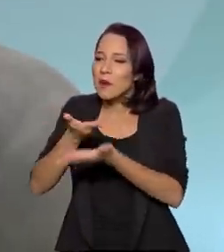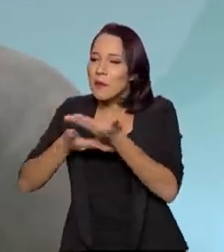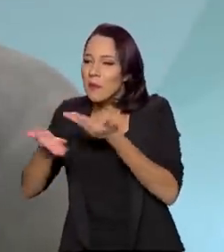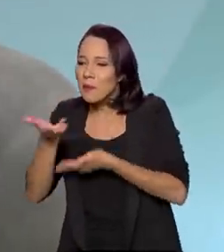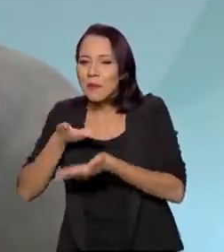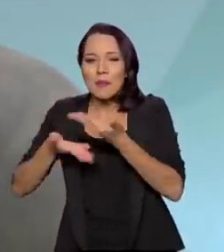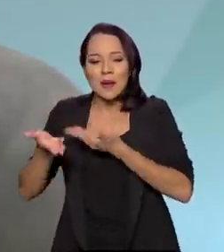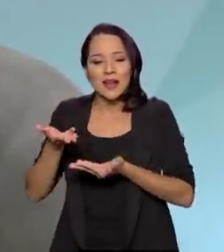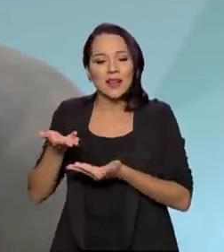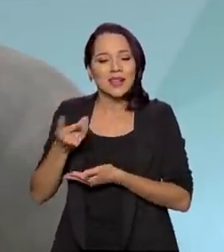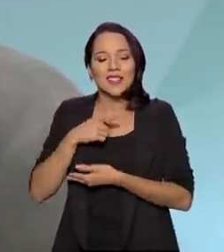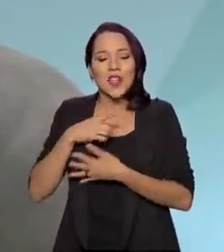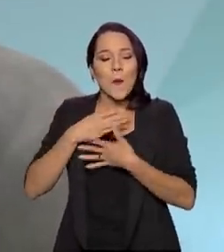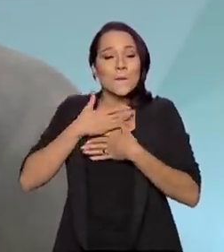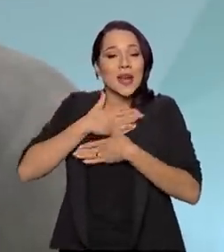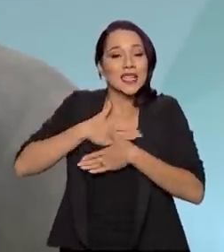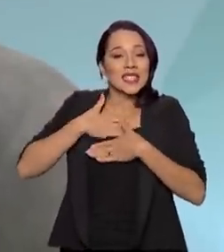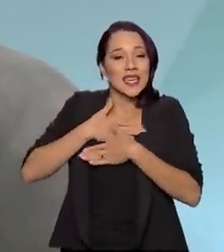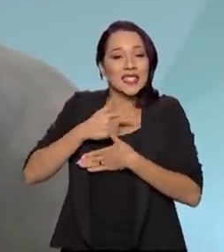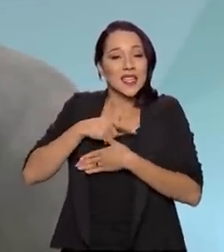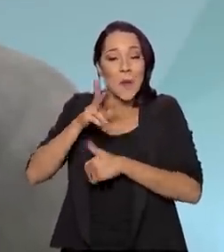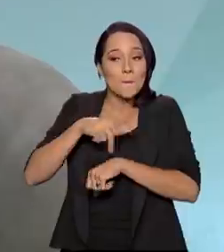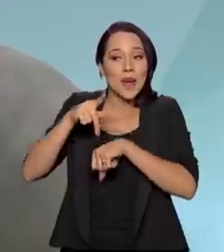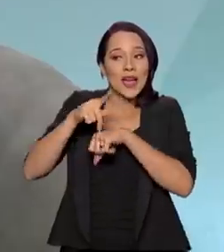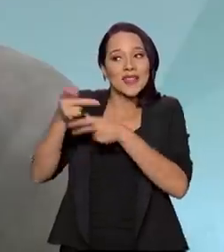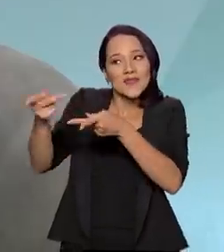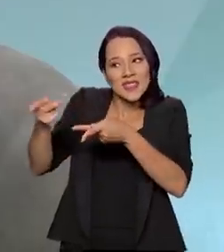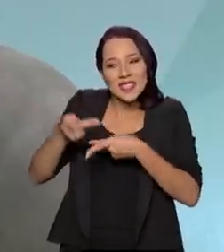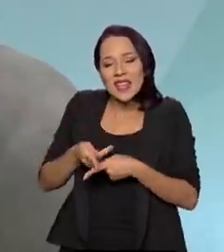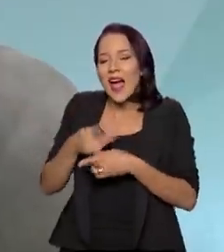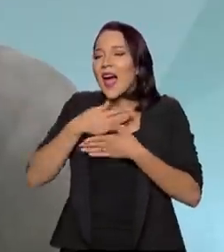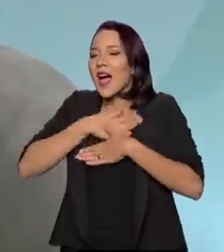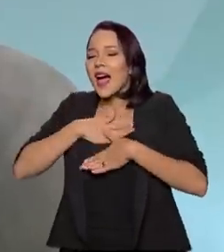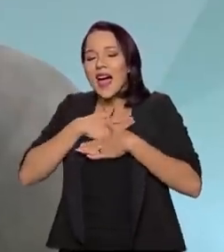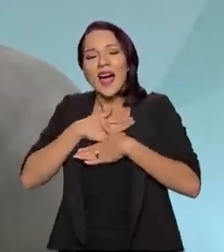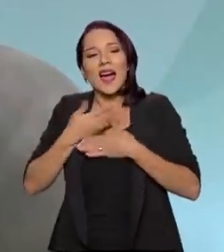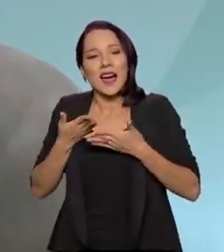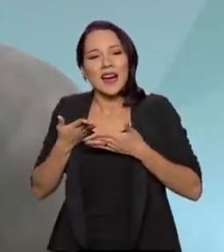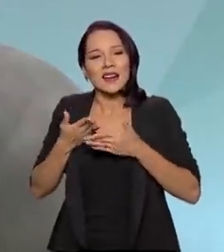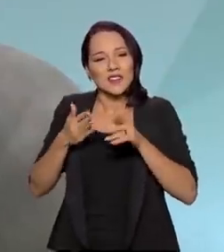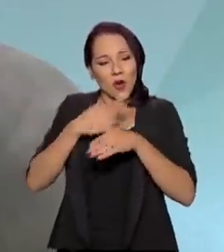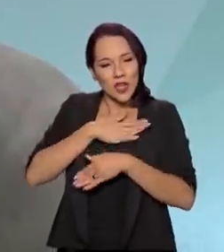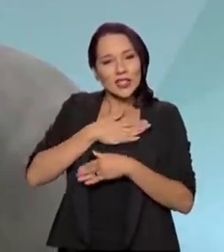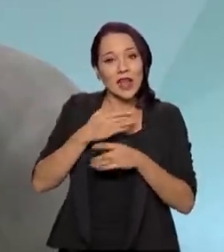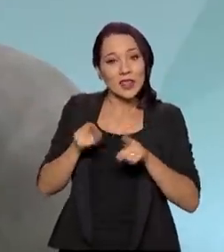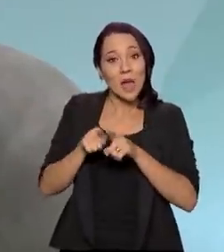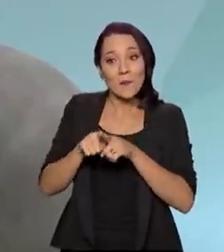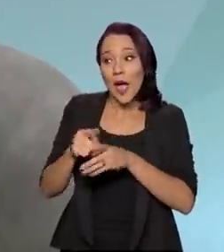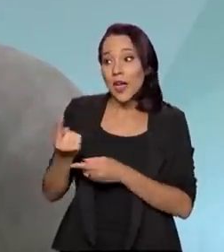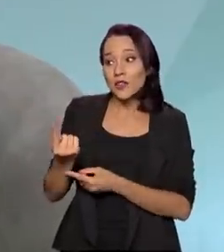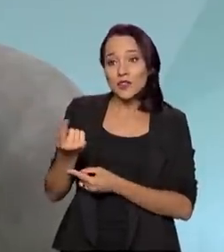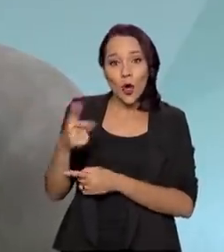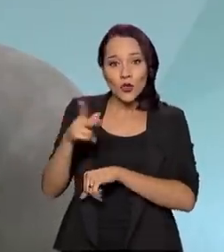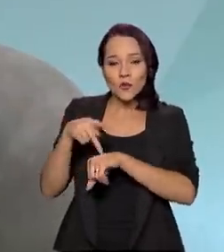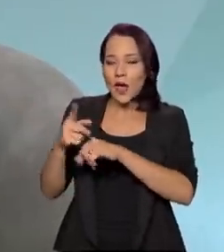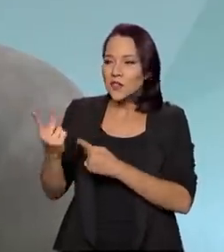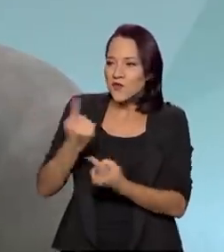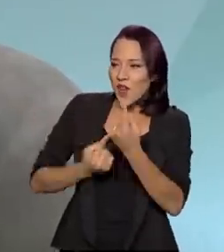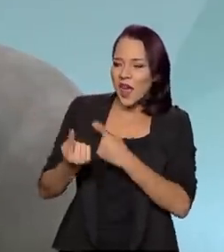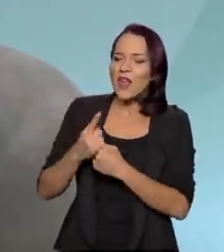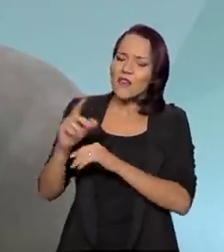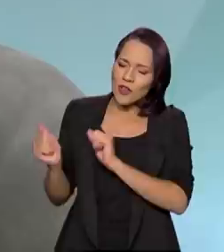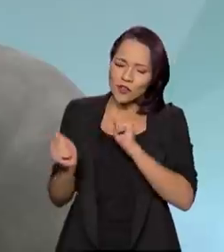ter o prazer de ter o país visitado e até de virem para cá e se